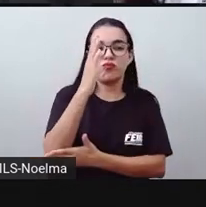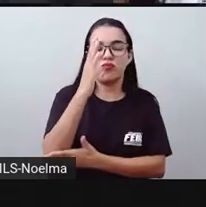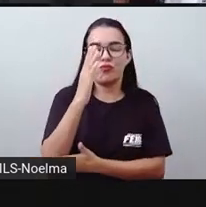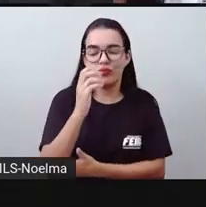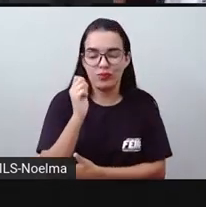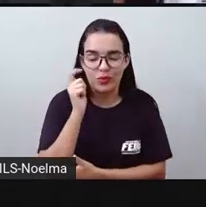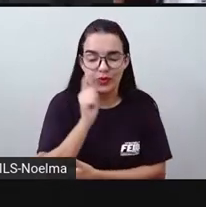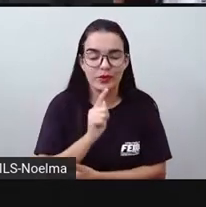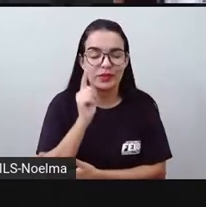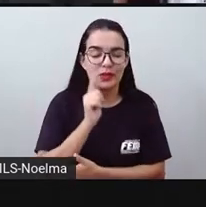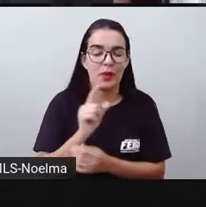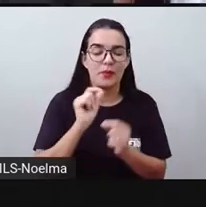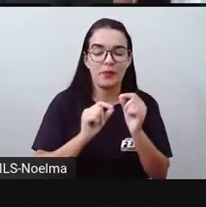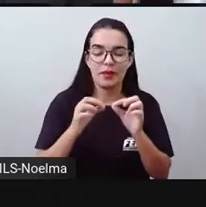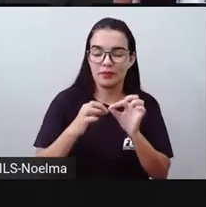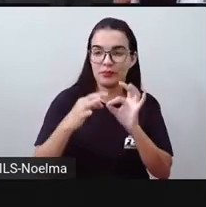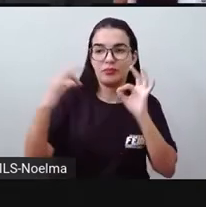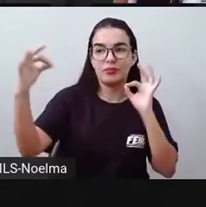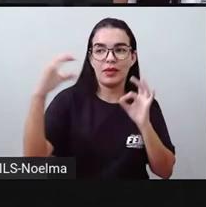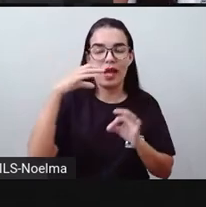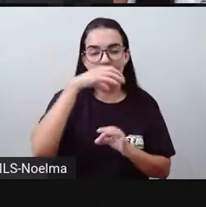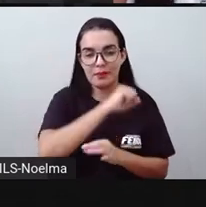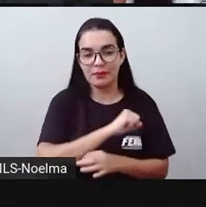longas, com muita rapidez.